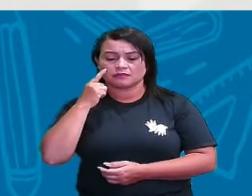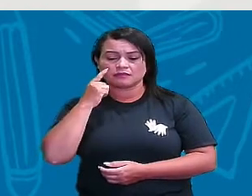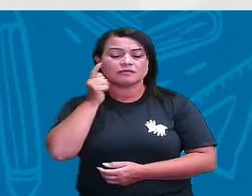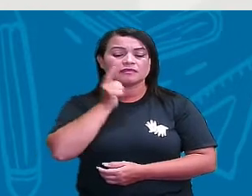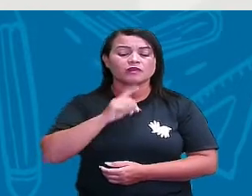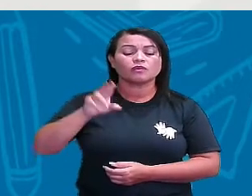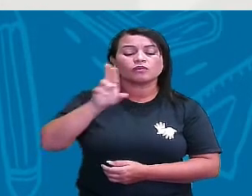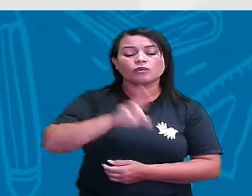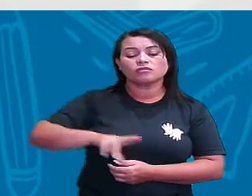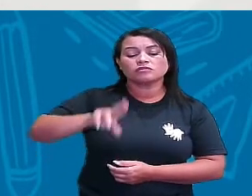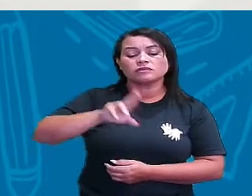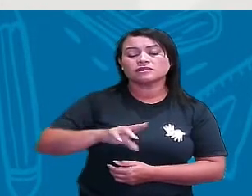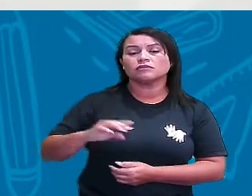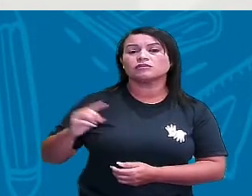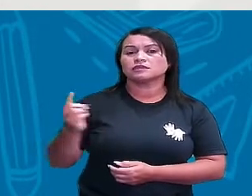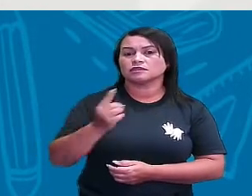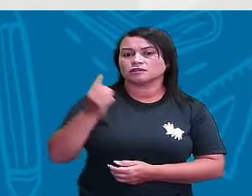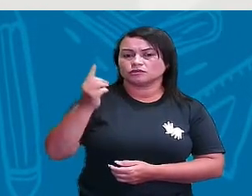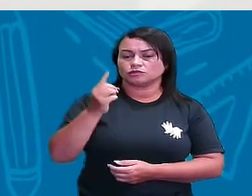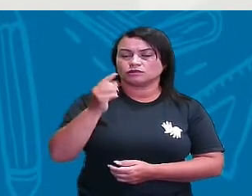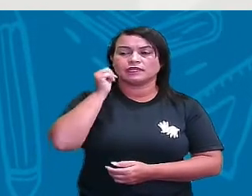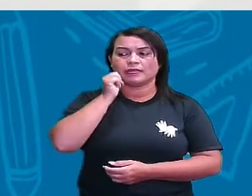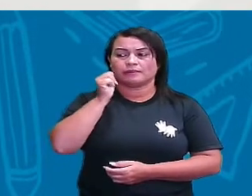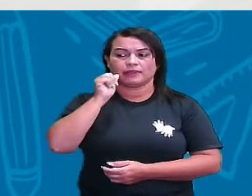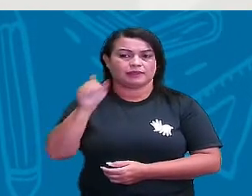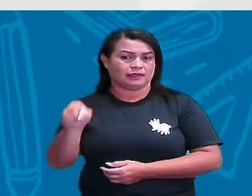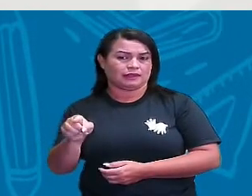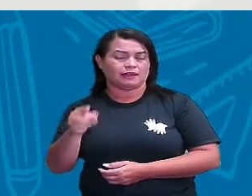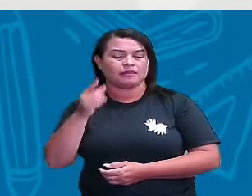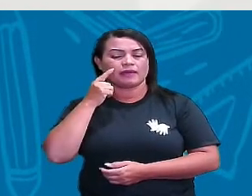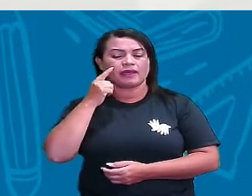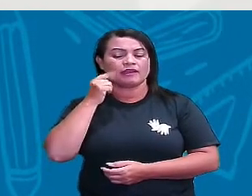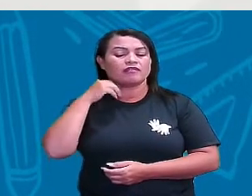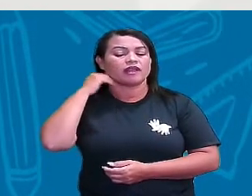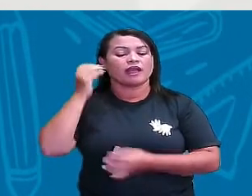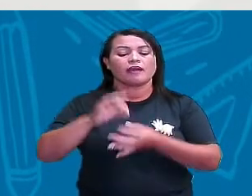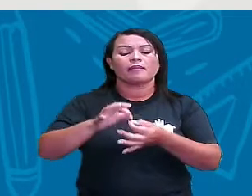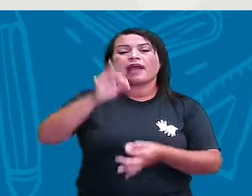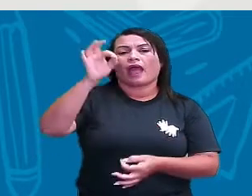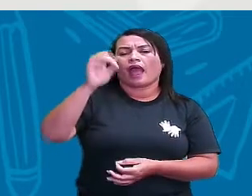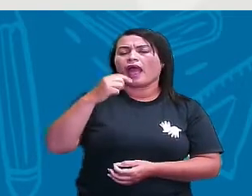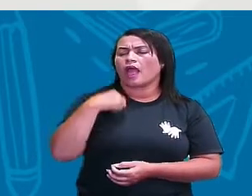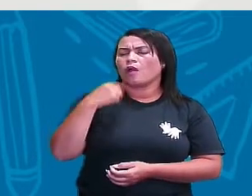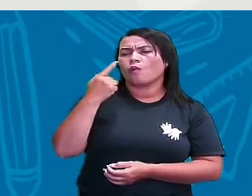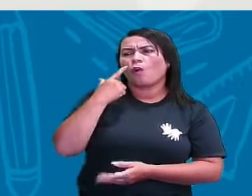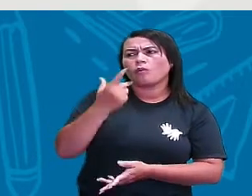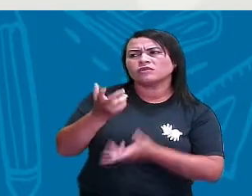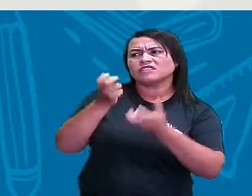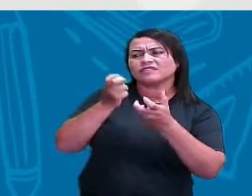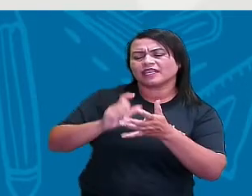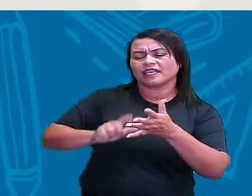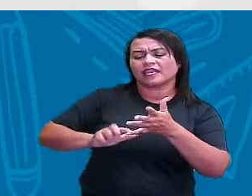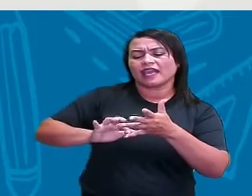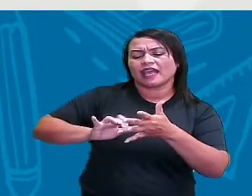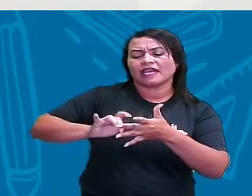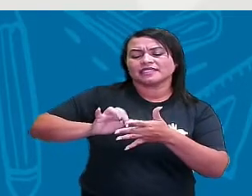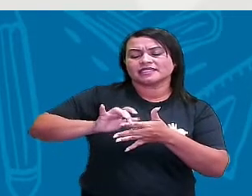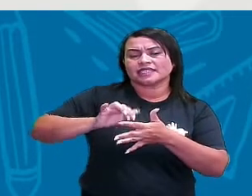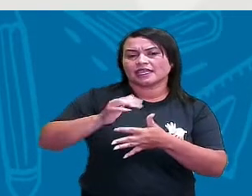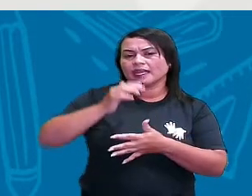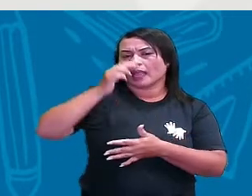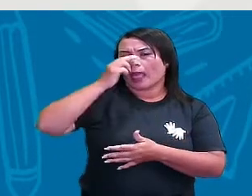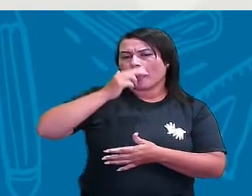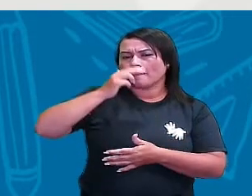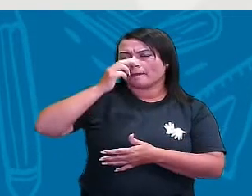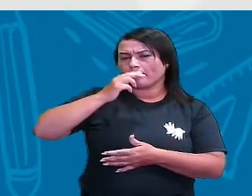Como assim, professora? As meninas vão explicar. Eu observei que a escada tem a mesma altura